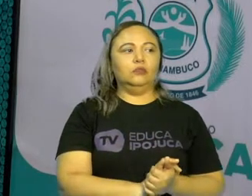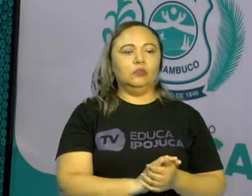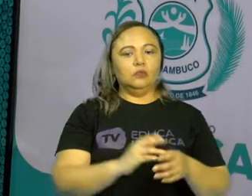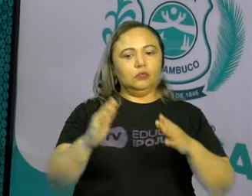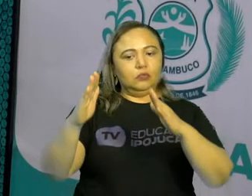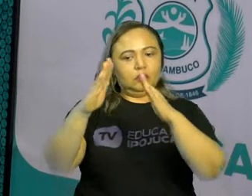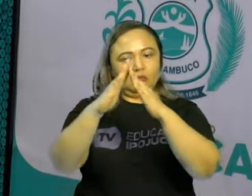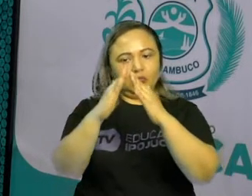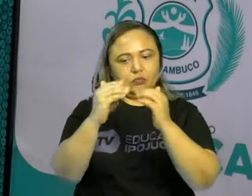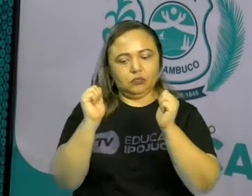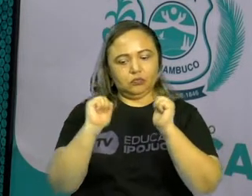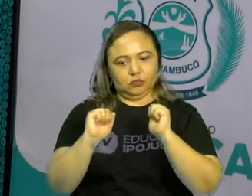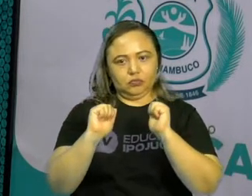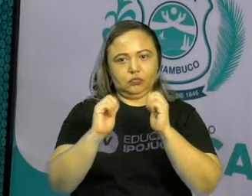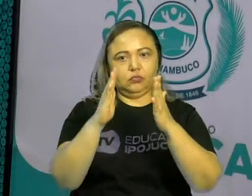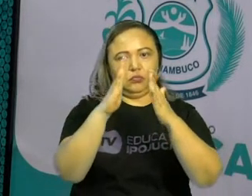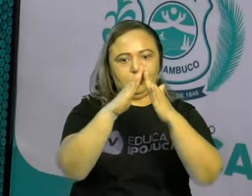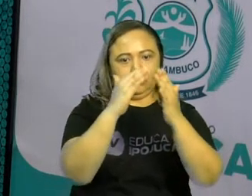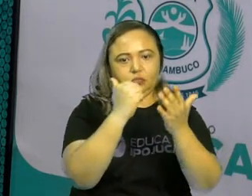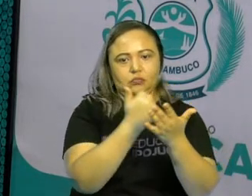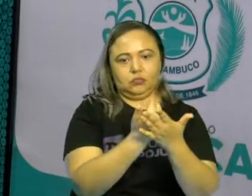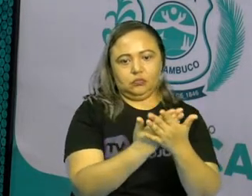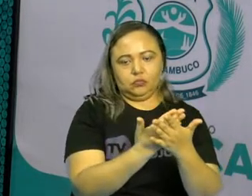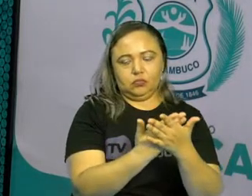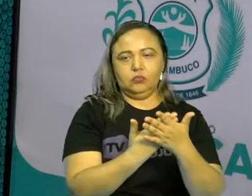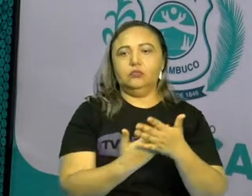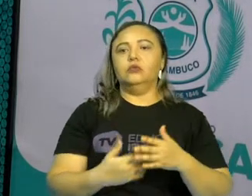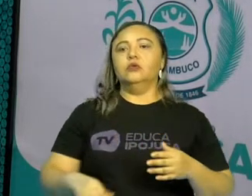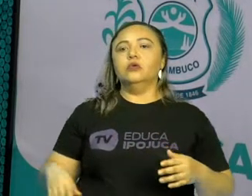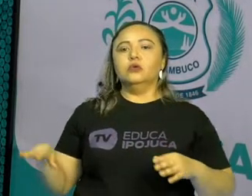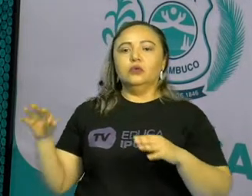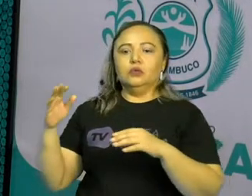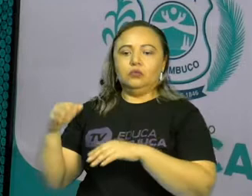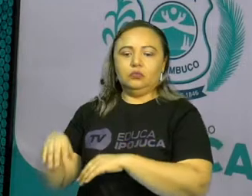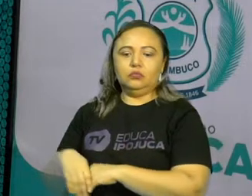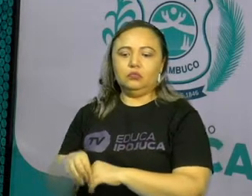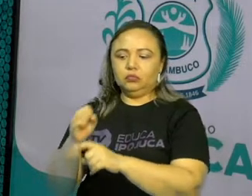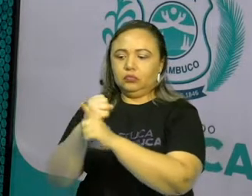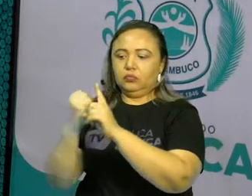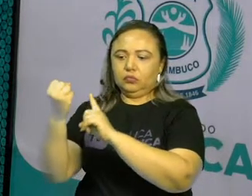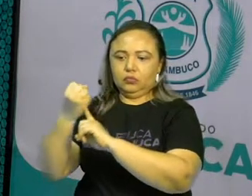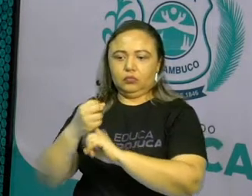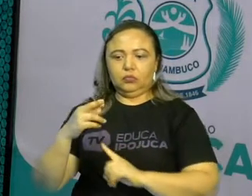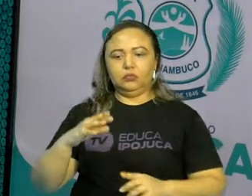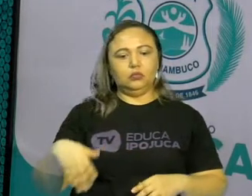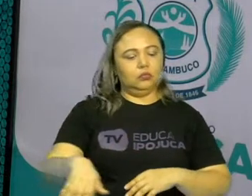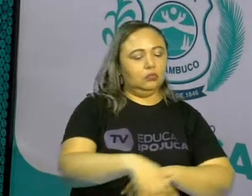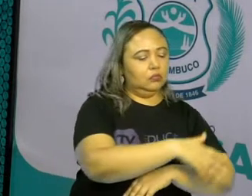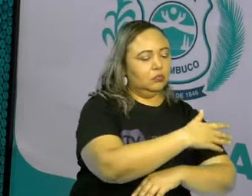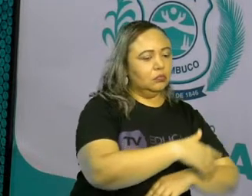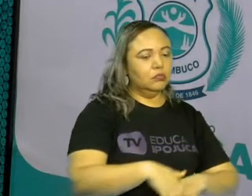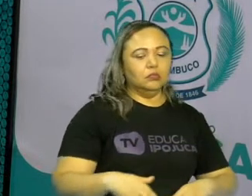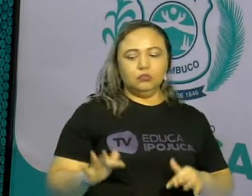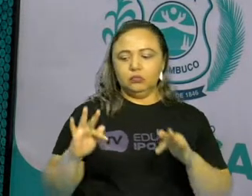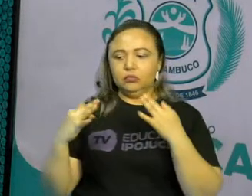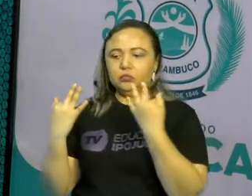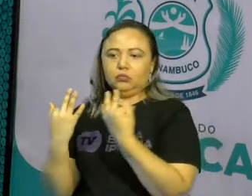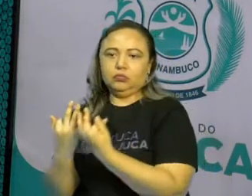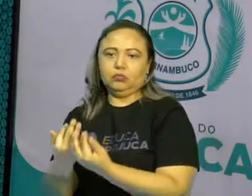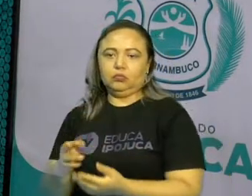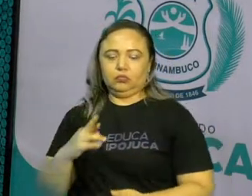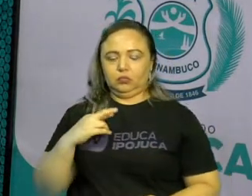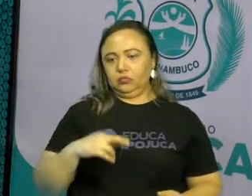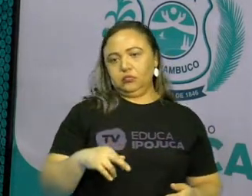ser na escola, pode ser na sociedade, na rua, na igreja, na sua família. Então,